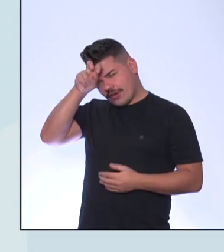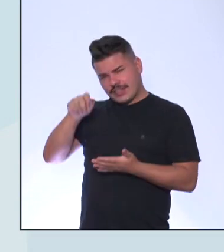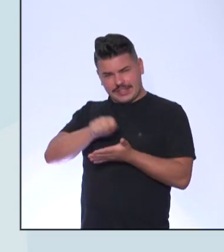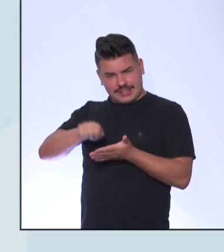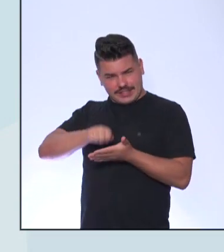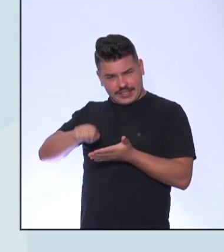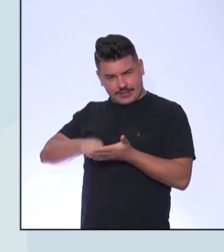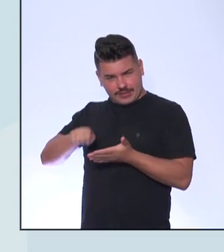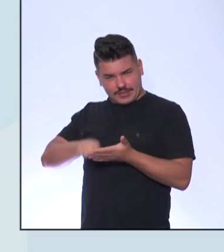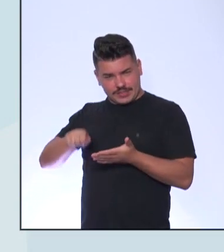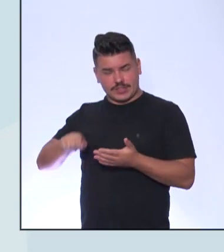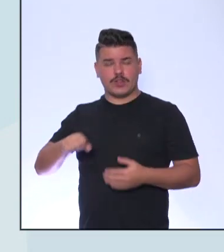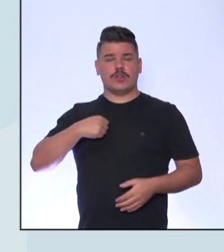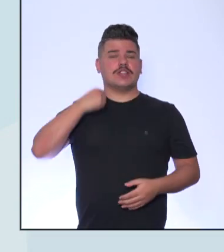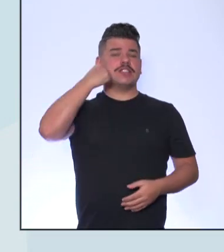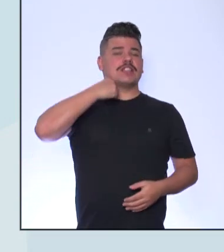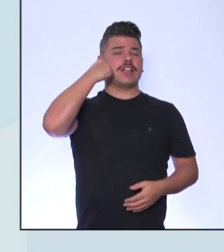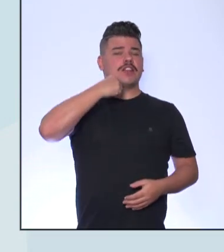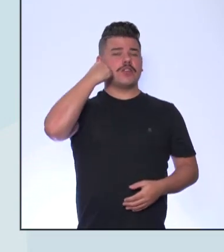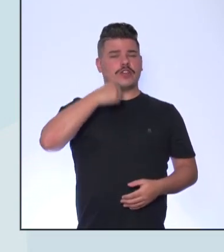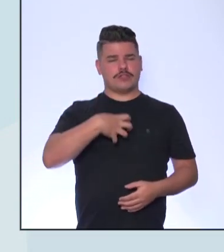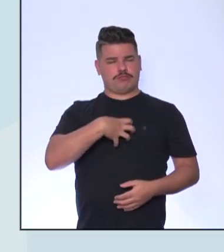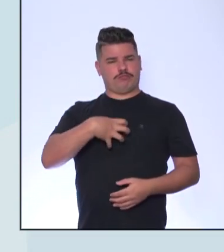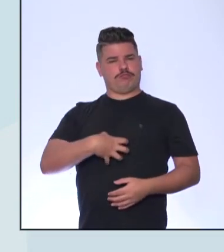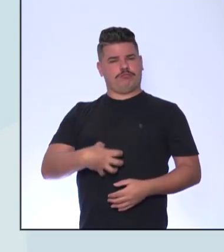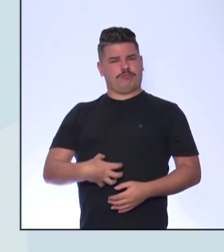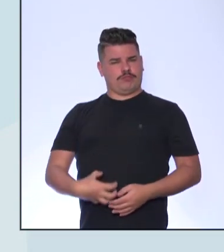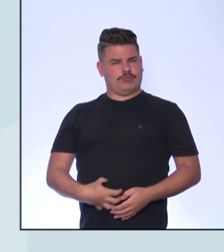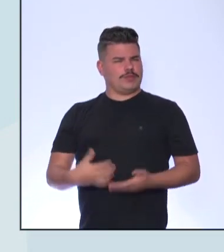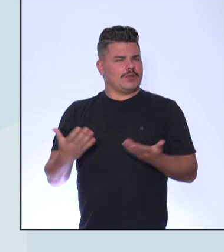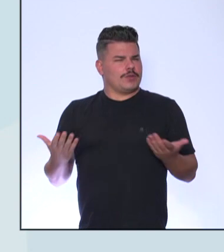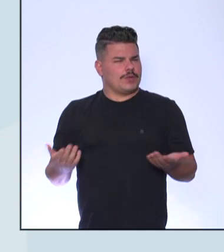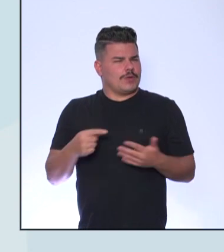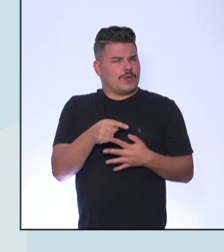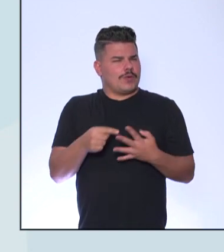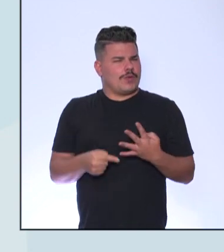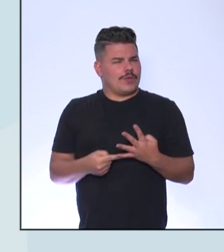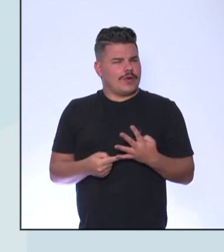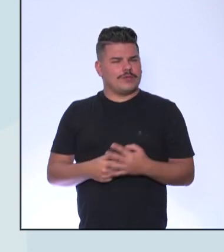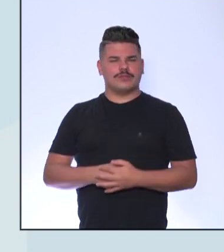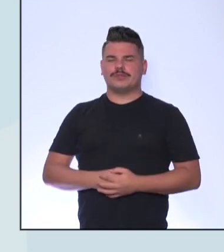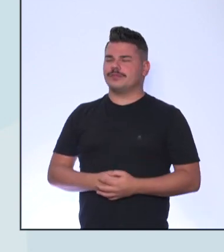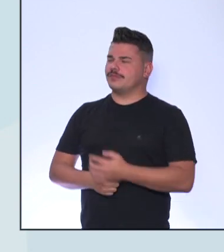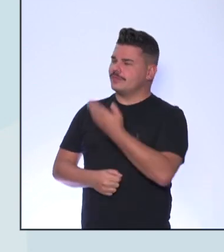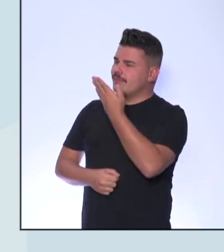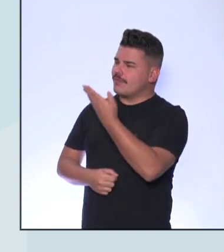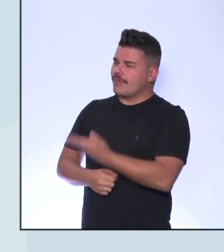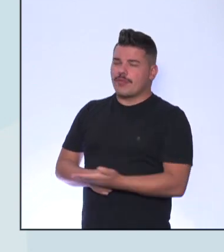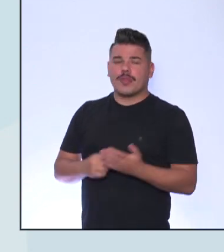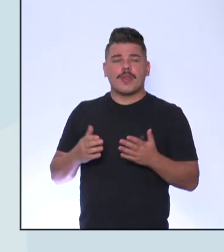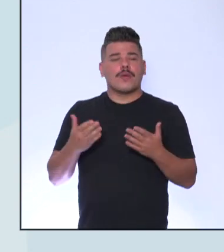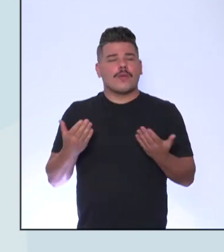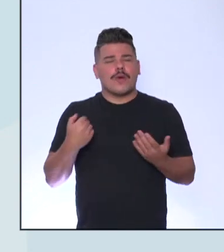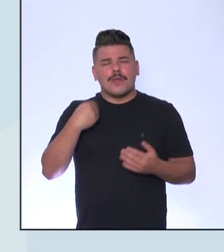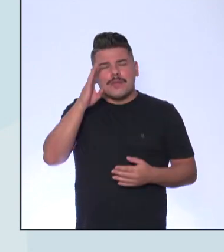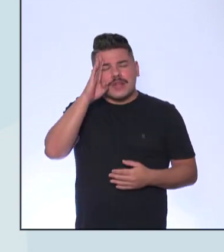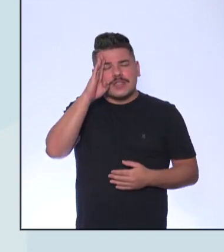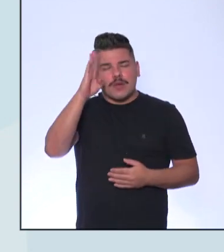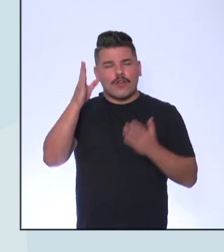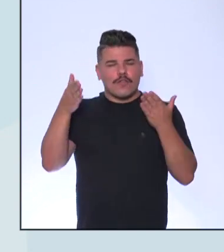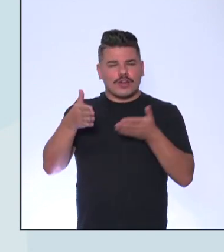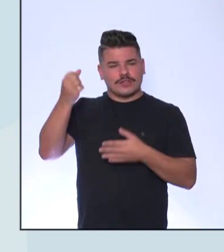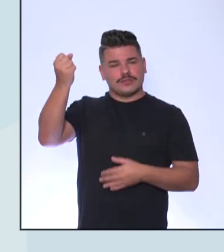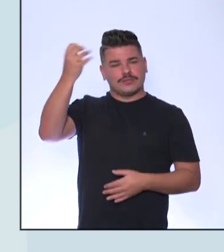Pode passar pra próxima A terceira questão Um dos principais princípios iluministas É o